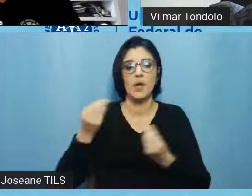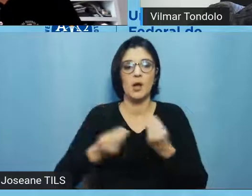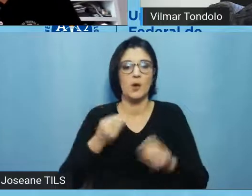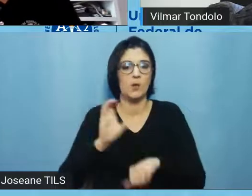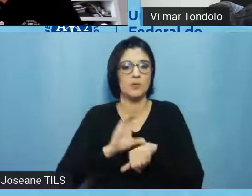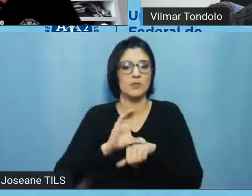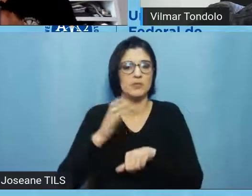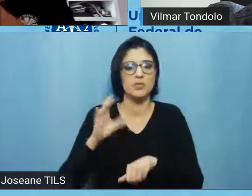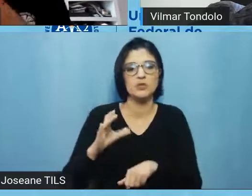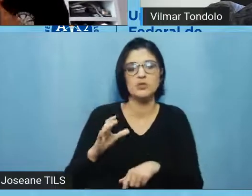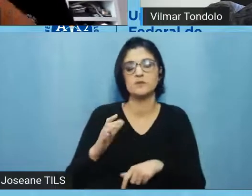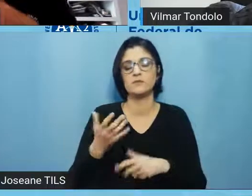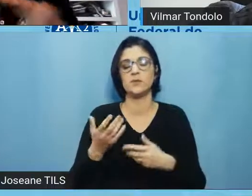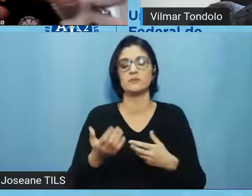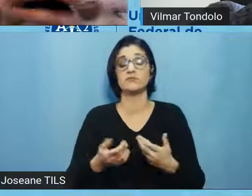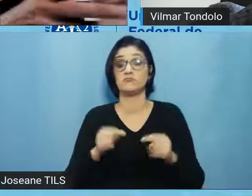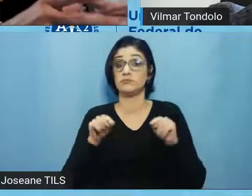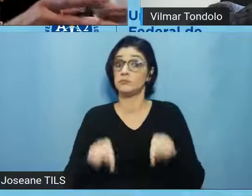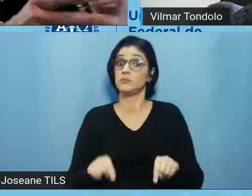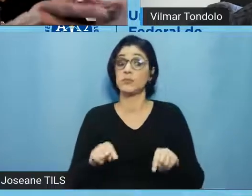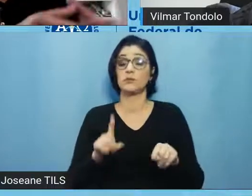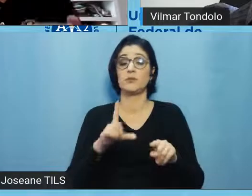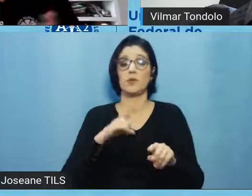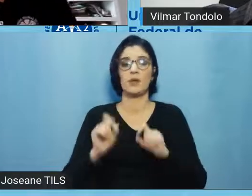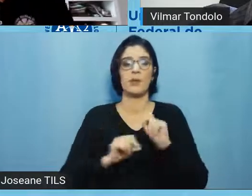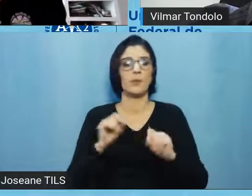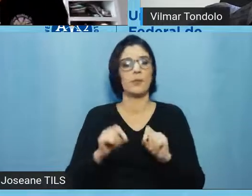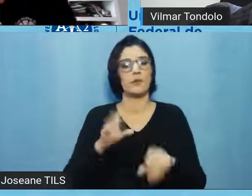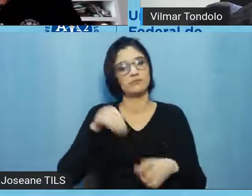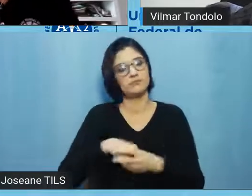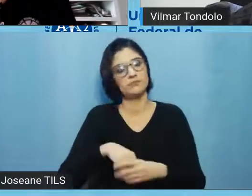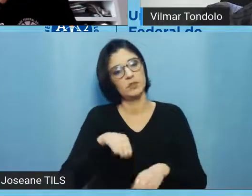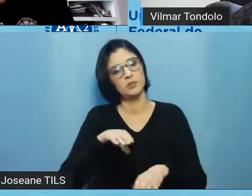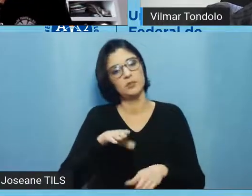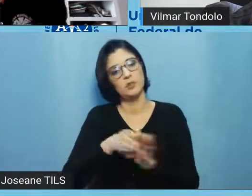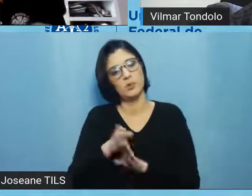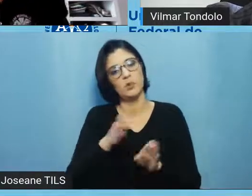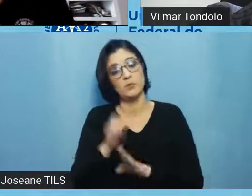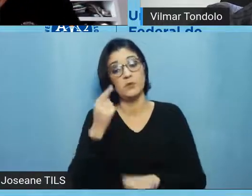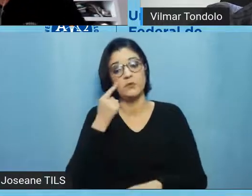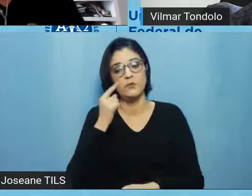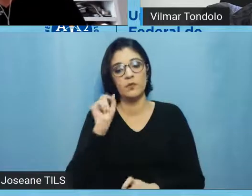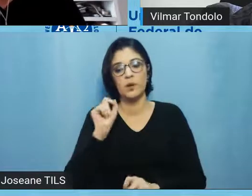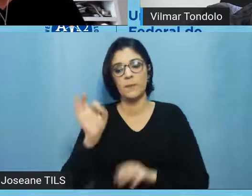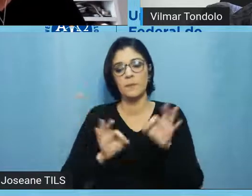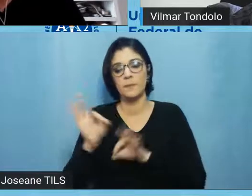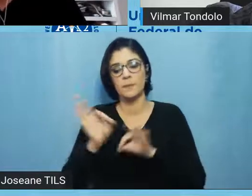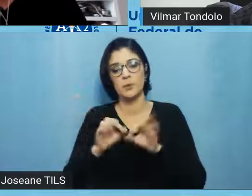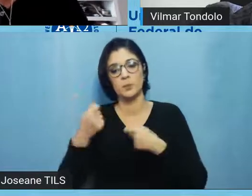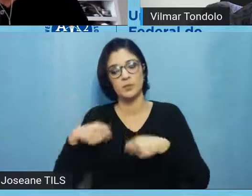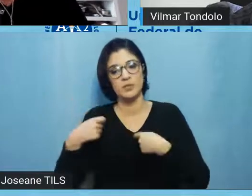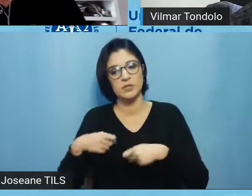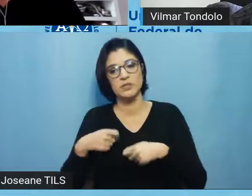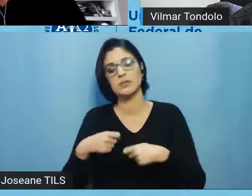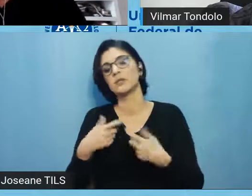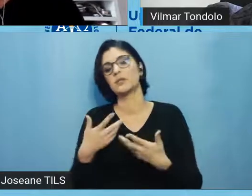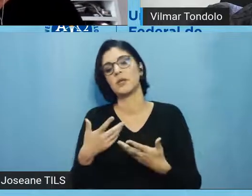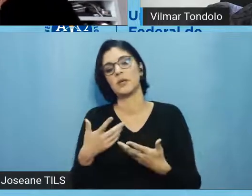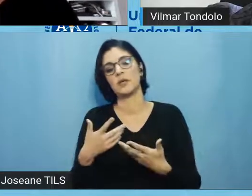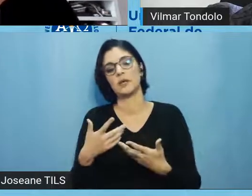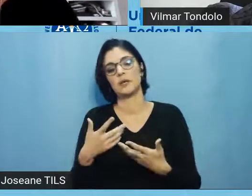mas isso... Geralmente, nesses consensos, está escrito que o projeto tem que ser submetido, quando envolver seres humanos, tem que ser submetido à apreciação de